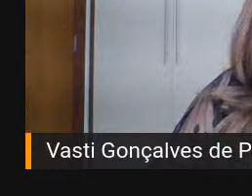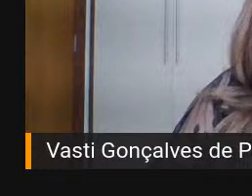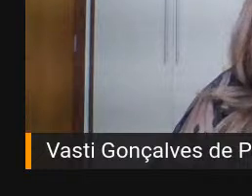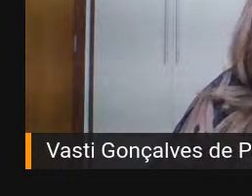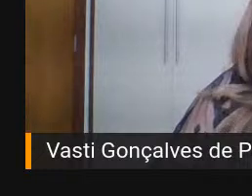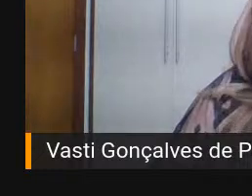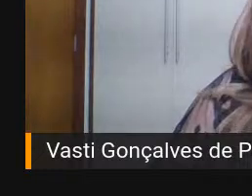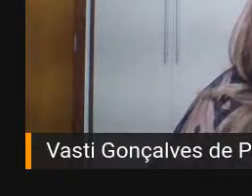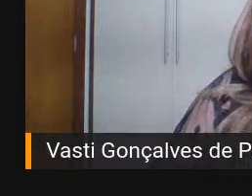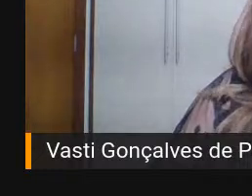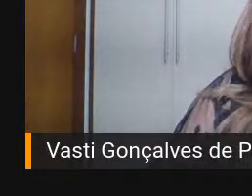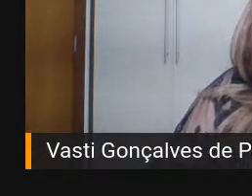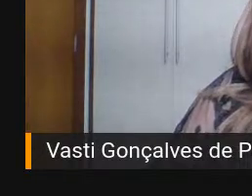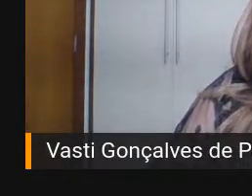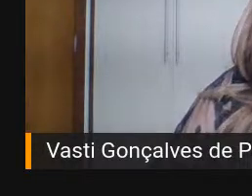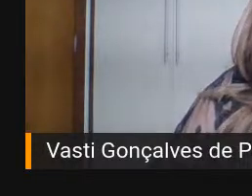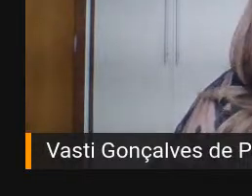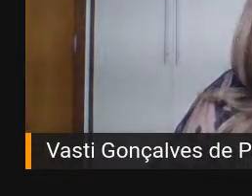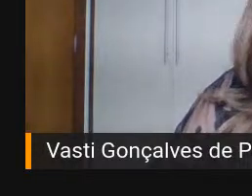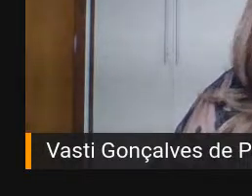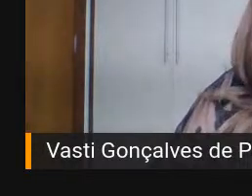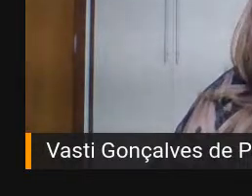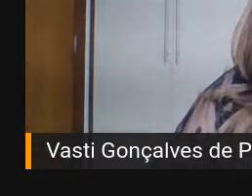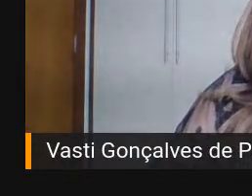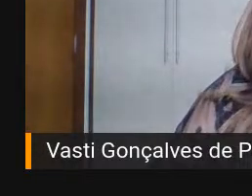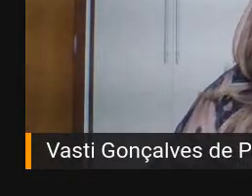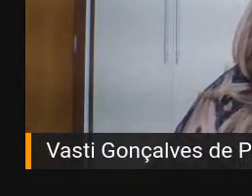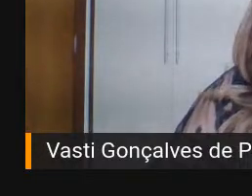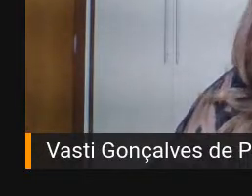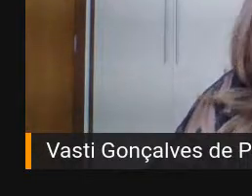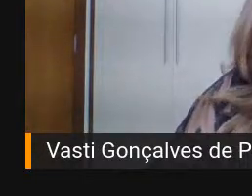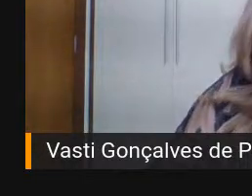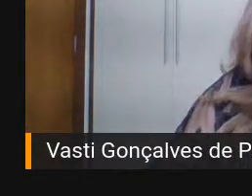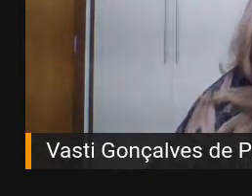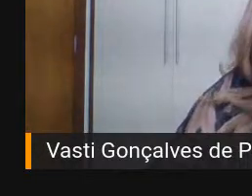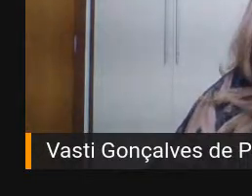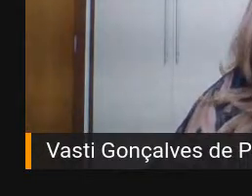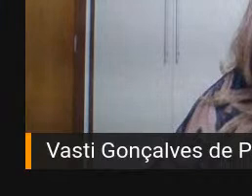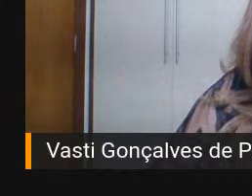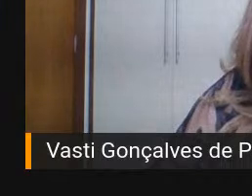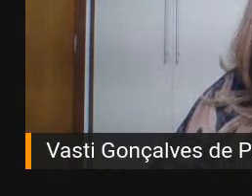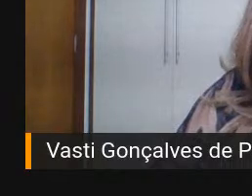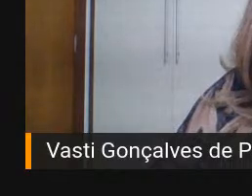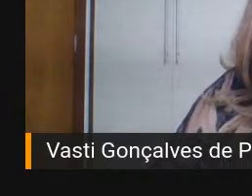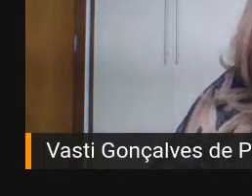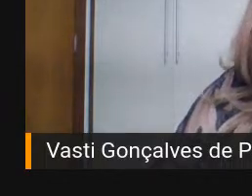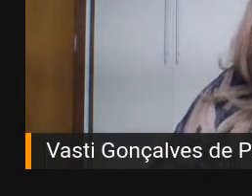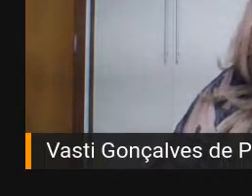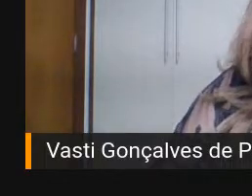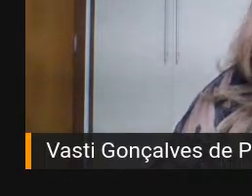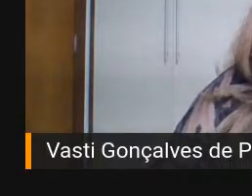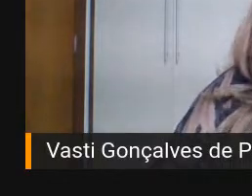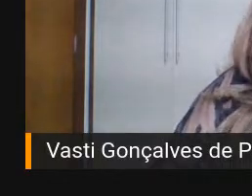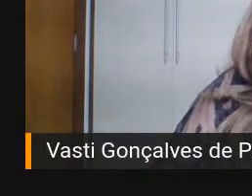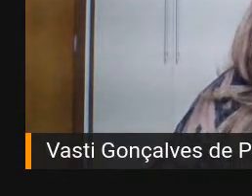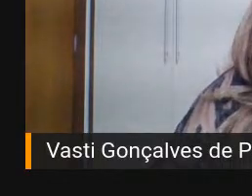Bom, antes de chamar as palestrantes do dia, eu quero passar para vocês algumas informações importantes